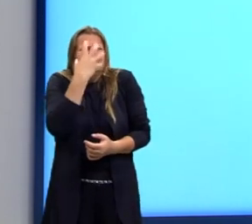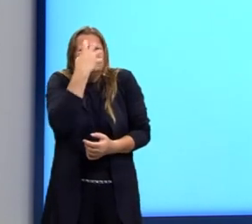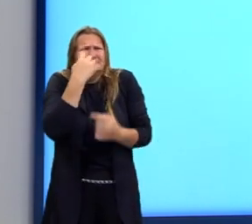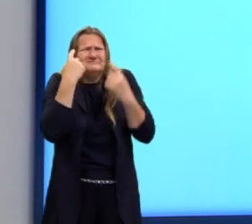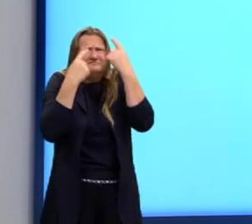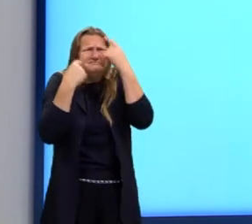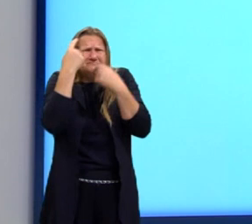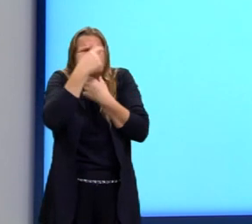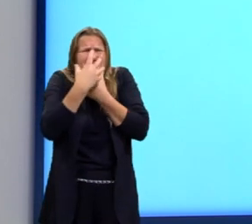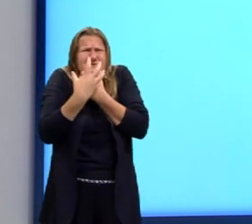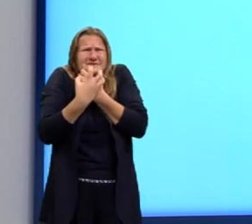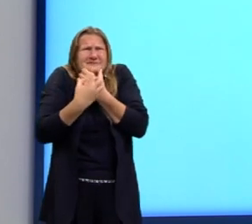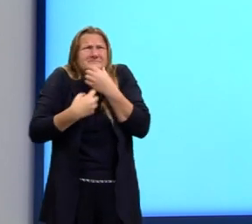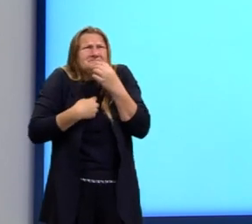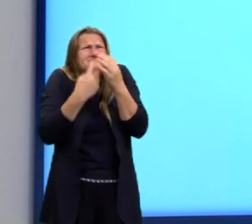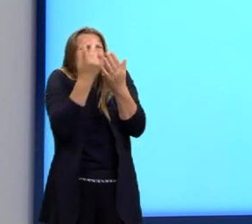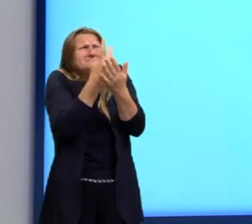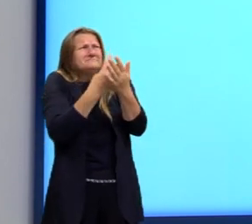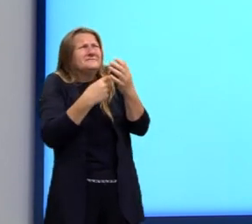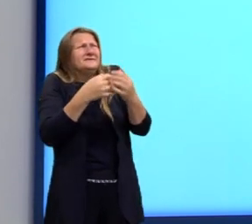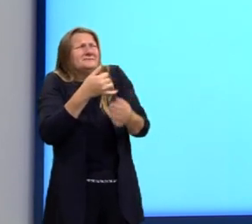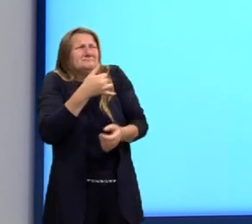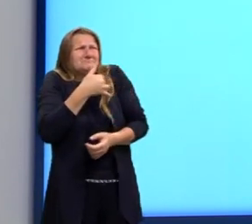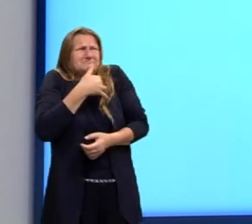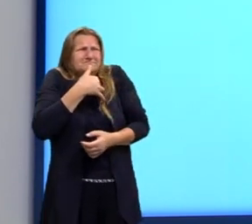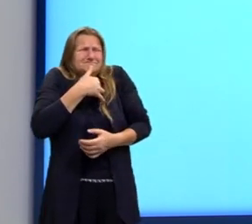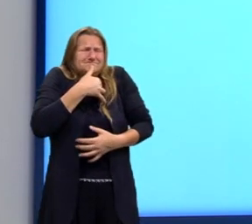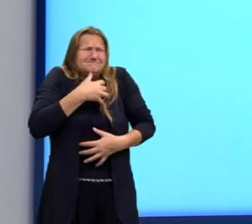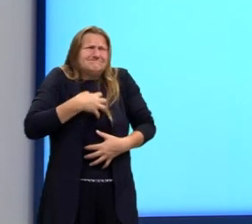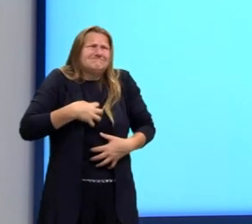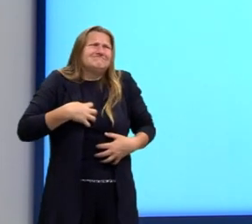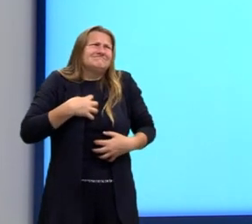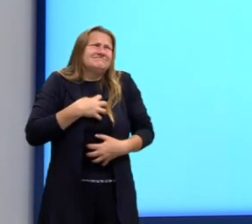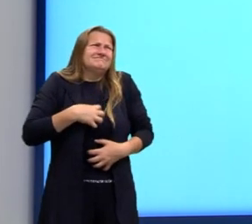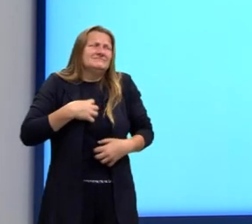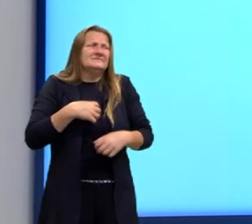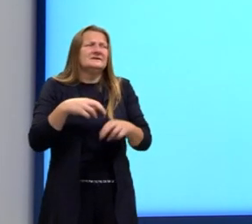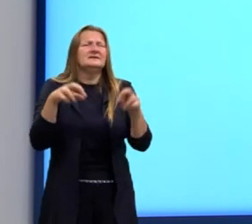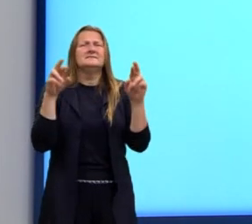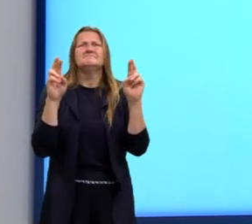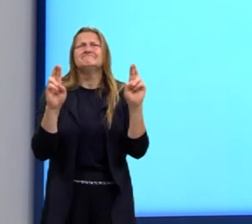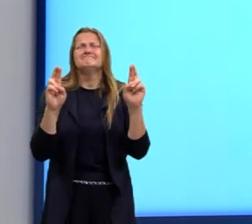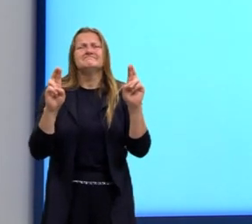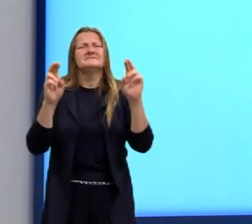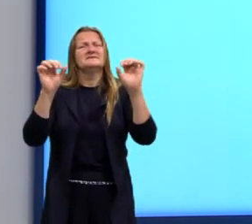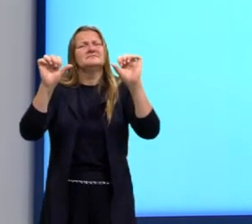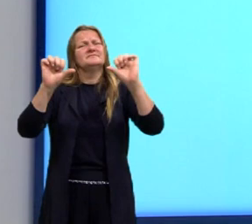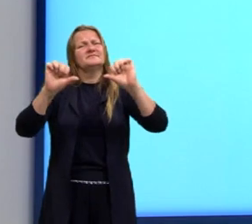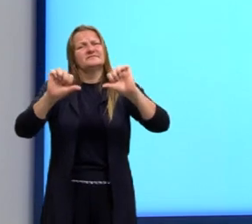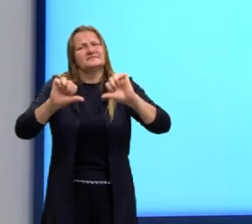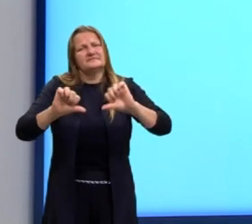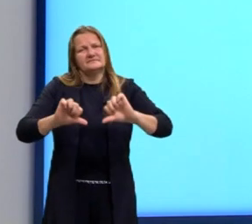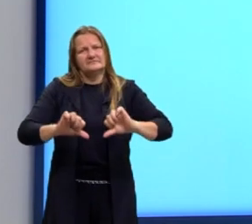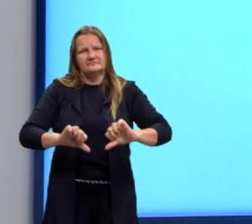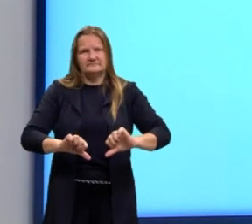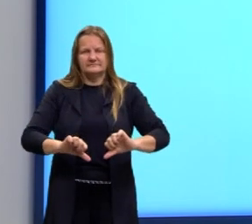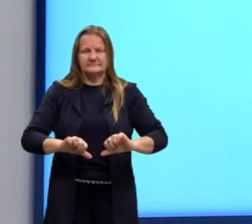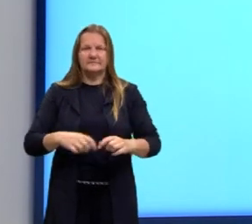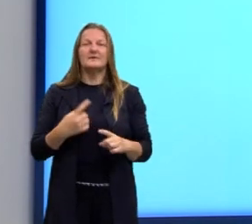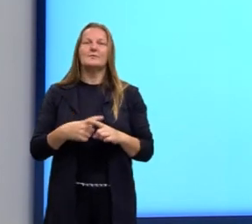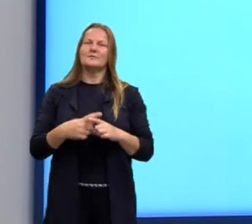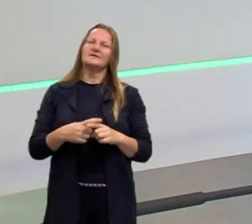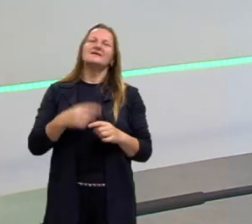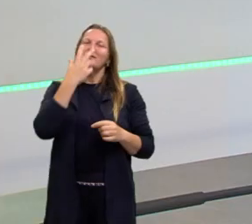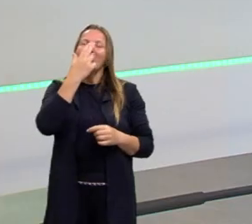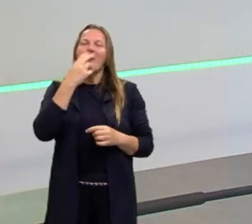rosto, se desenha a decepção da espera. Ou seja, como